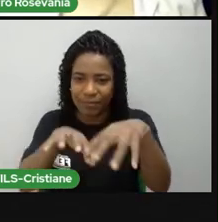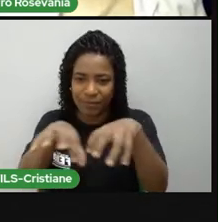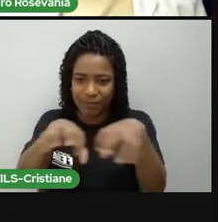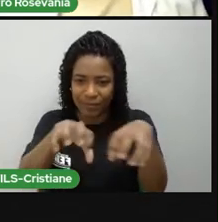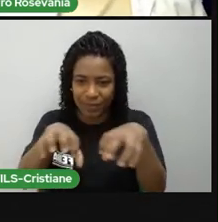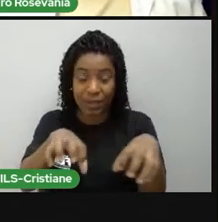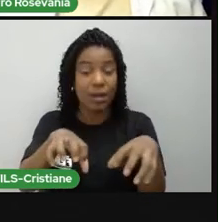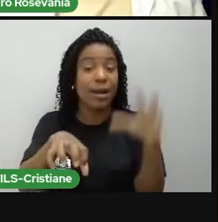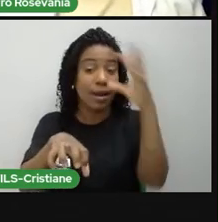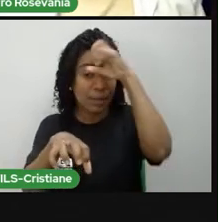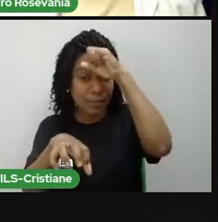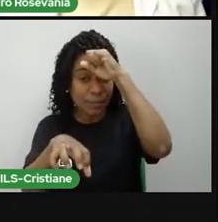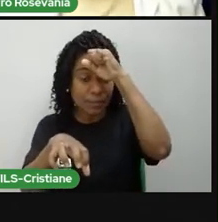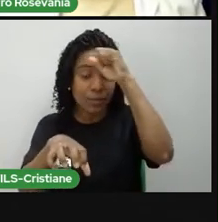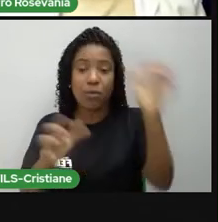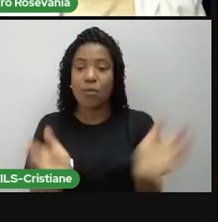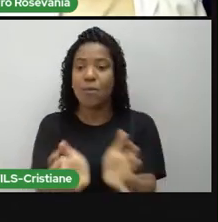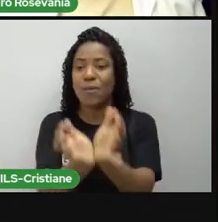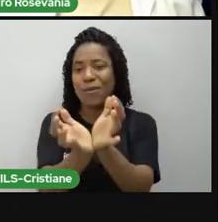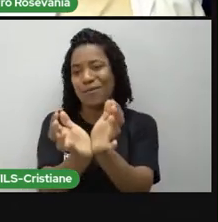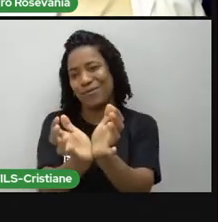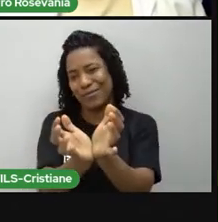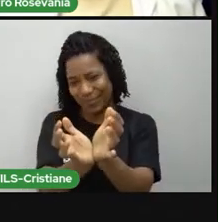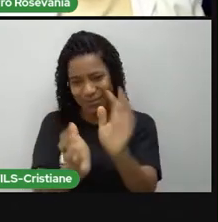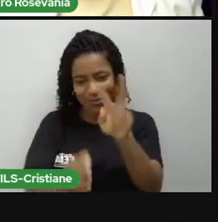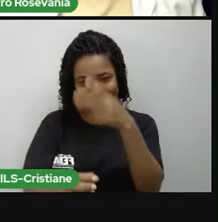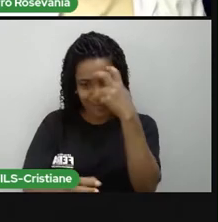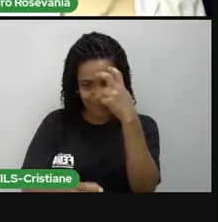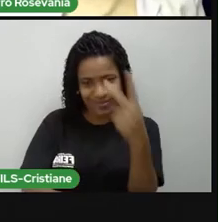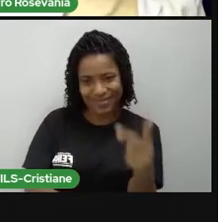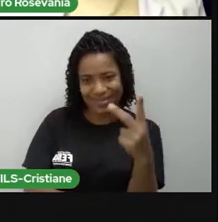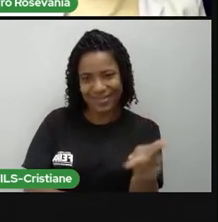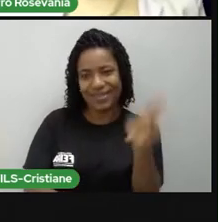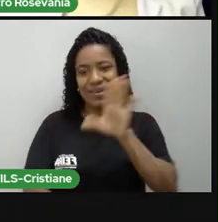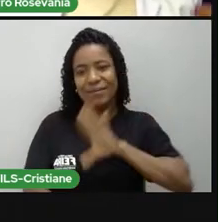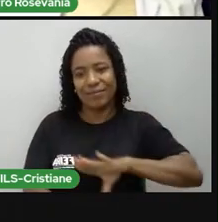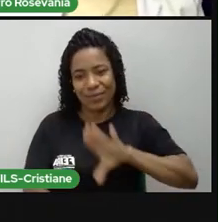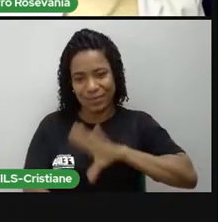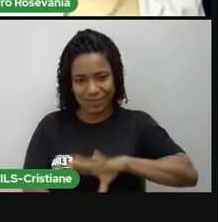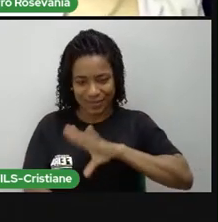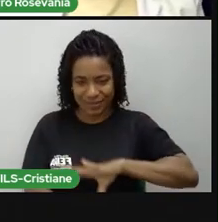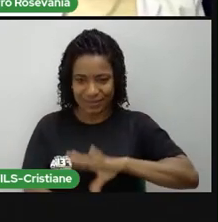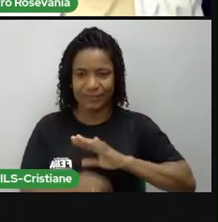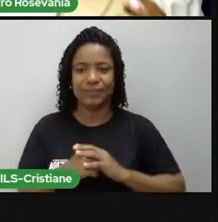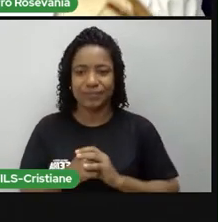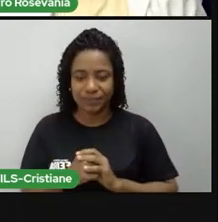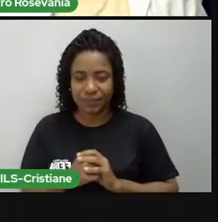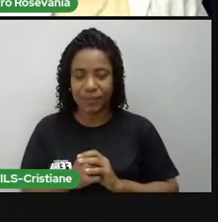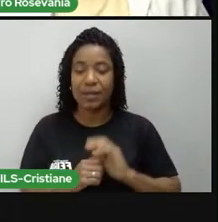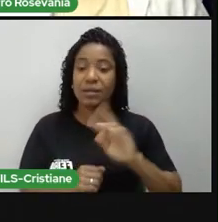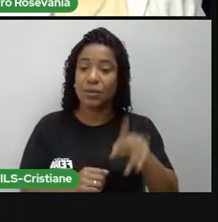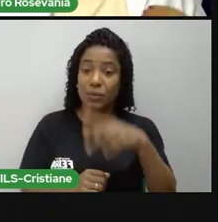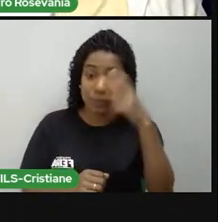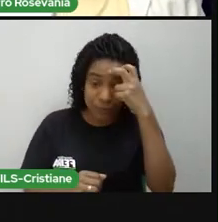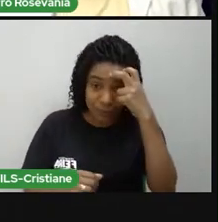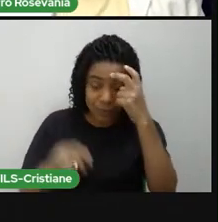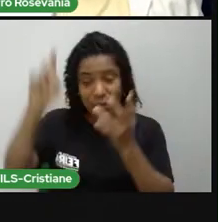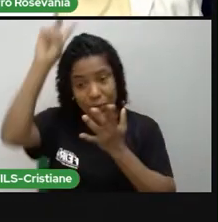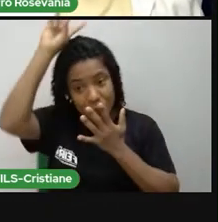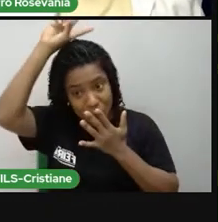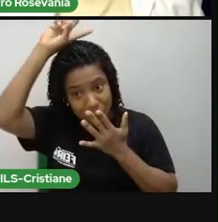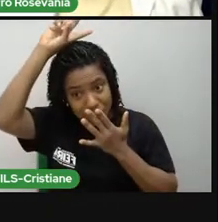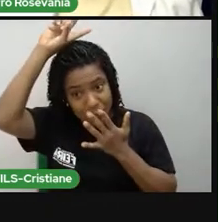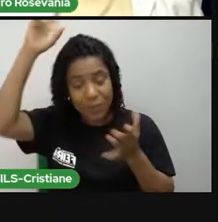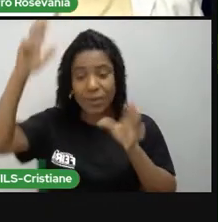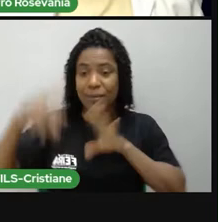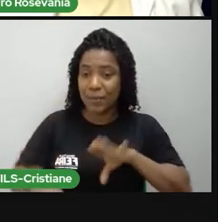portugueses, viu? Aí, junto a isso tudo, né, o que a gente já tinha, né, de cultura indígena, o que a gente já tinha da cultura